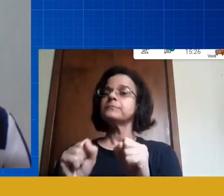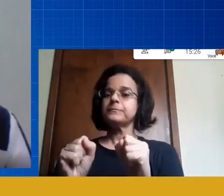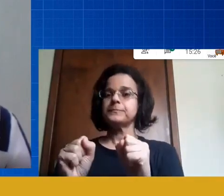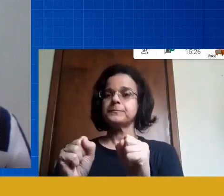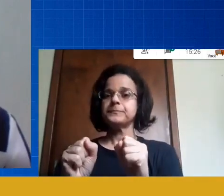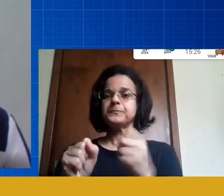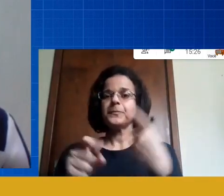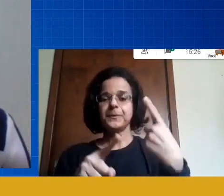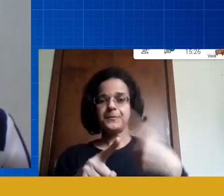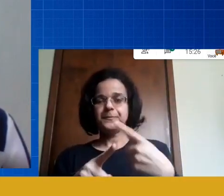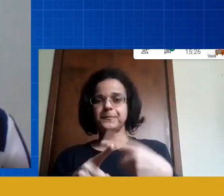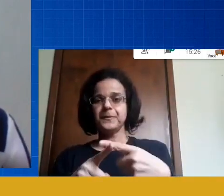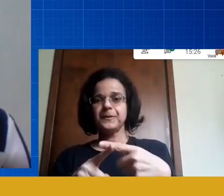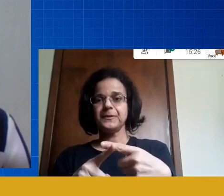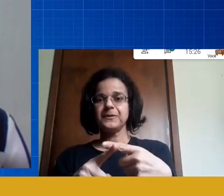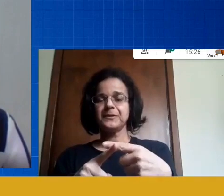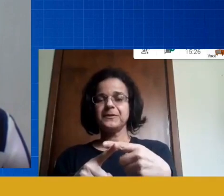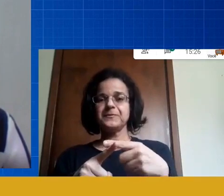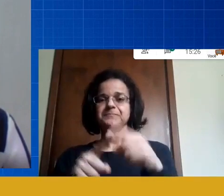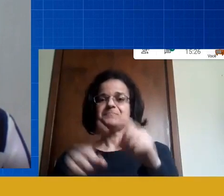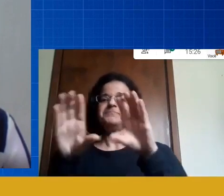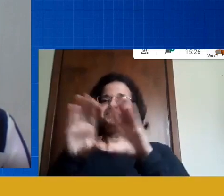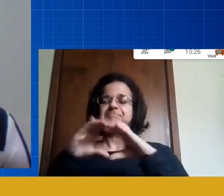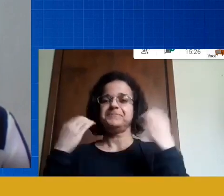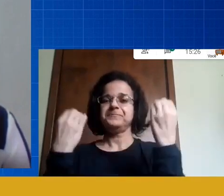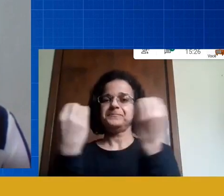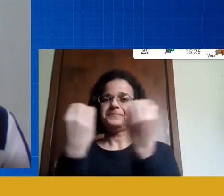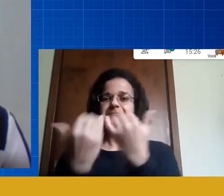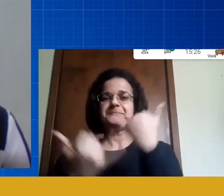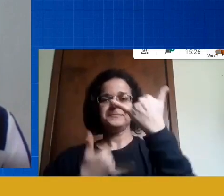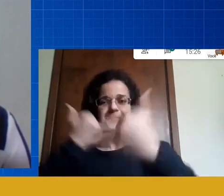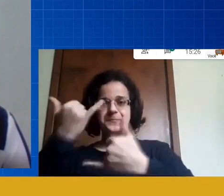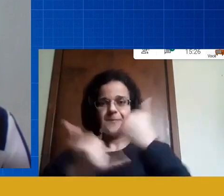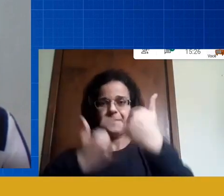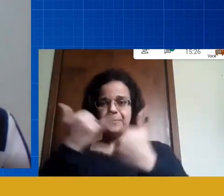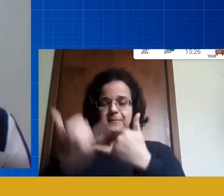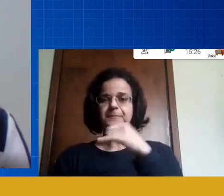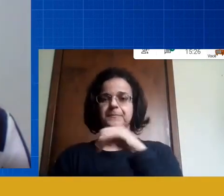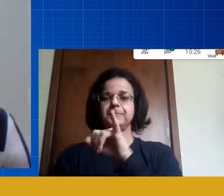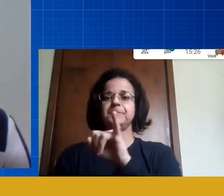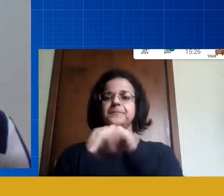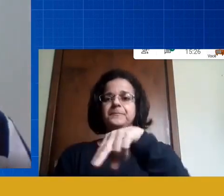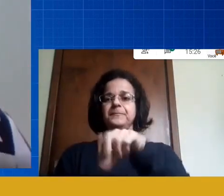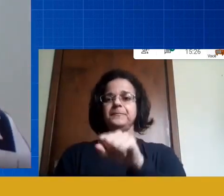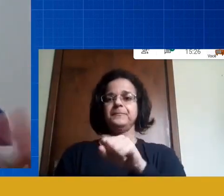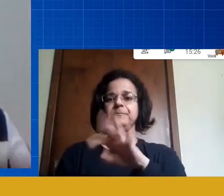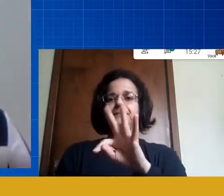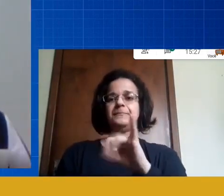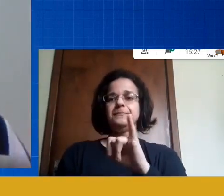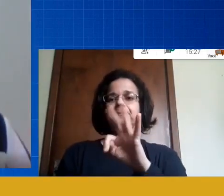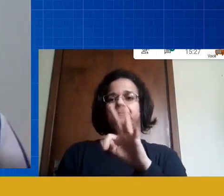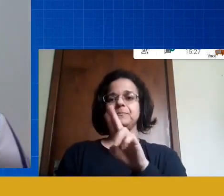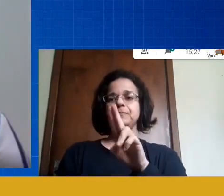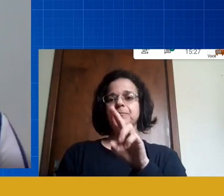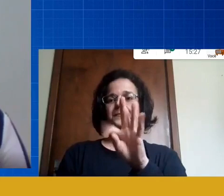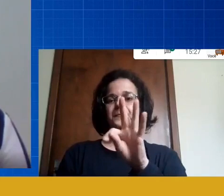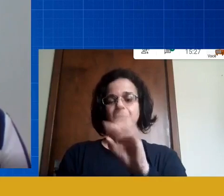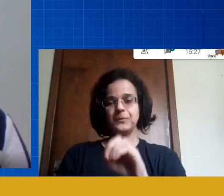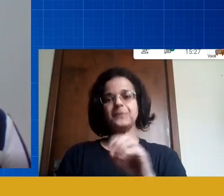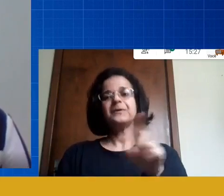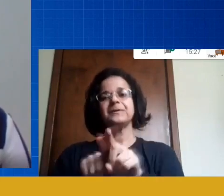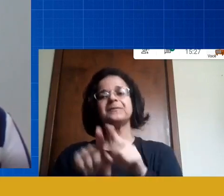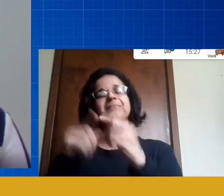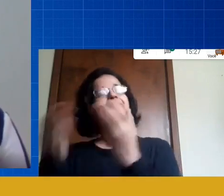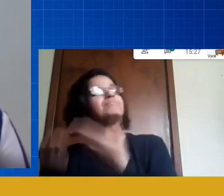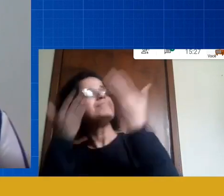do nosso congresso brincar ali do instituto né e agradecer o professor Vicente de nos ter apresentado o professor